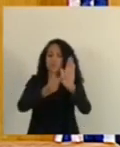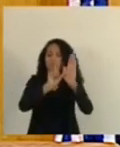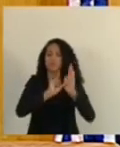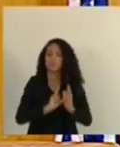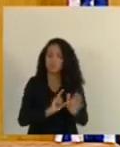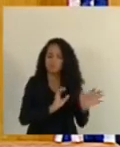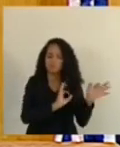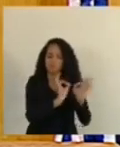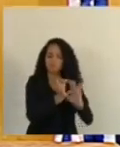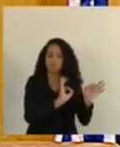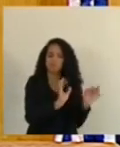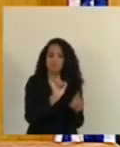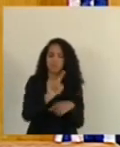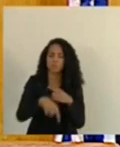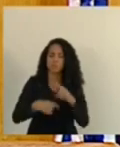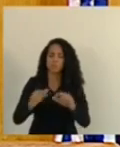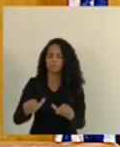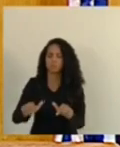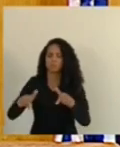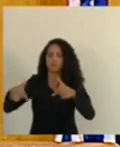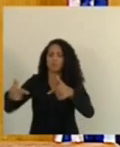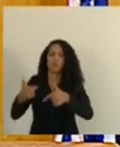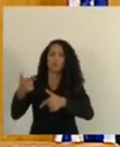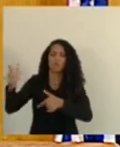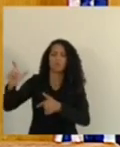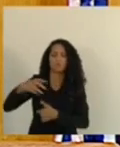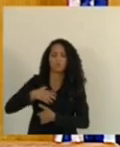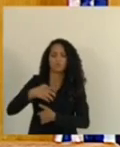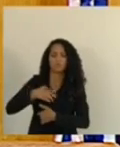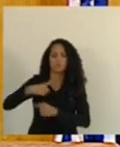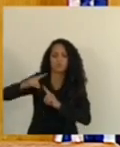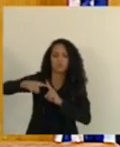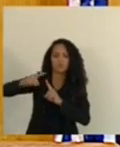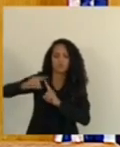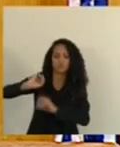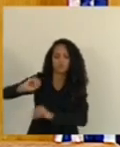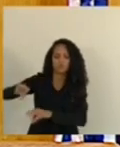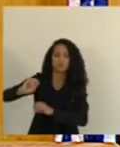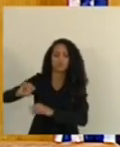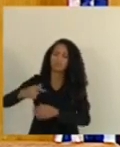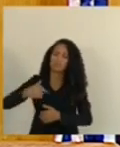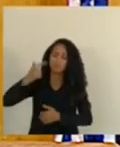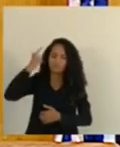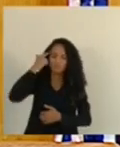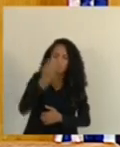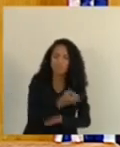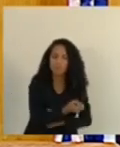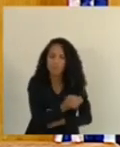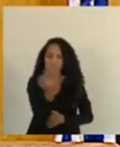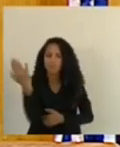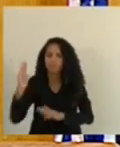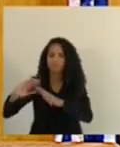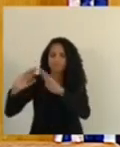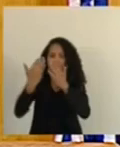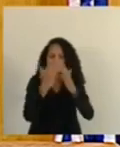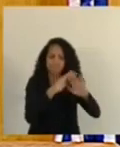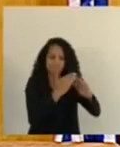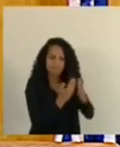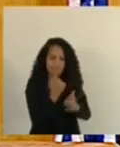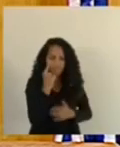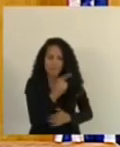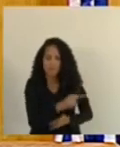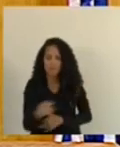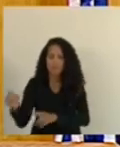depois instalar outra modalidade de ensino. A gente tem percebido isso em várias escolas, que foi instalado esse